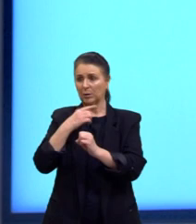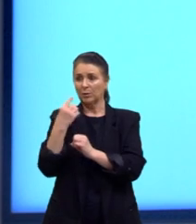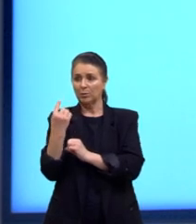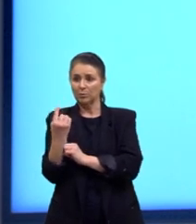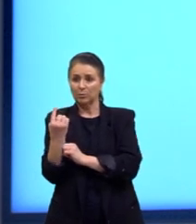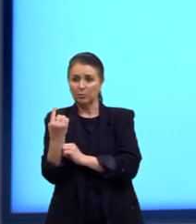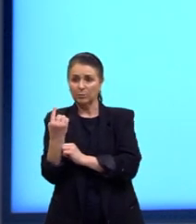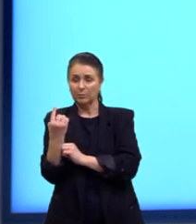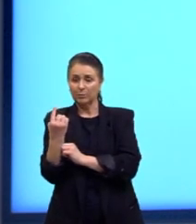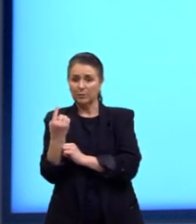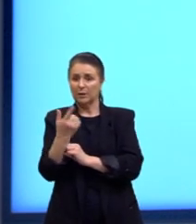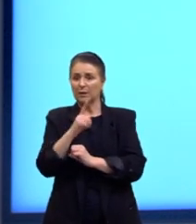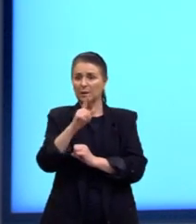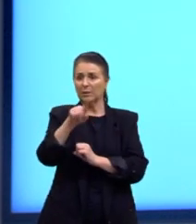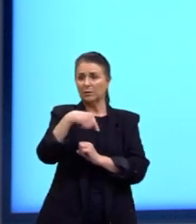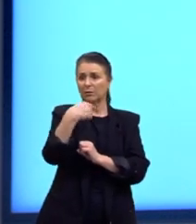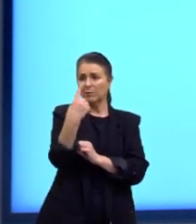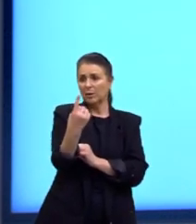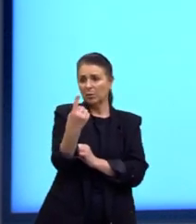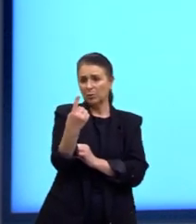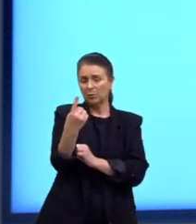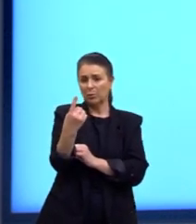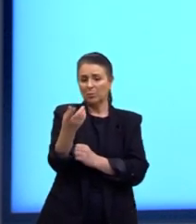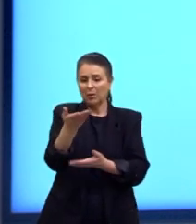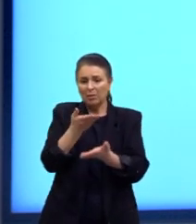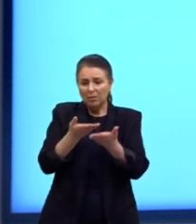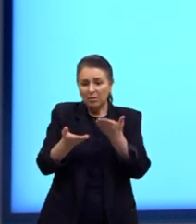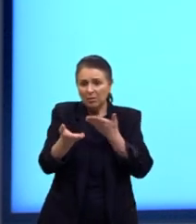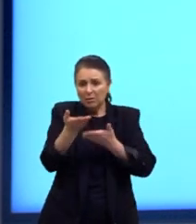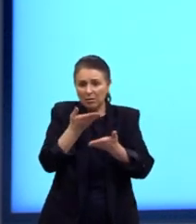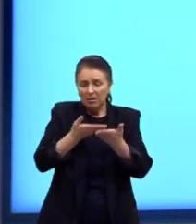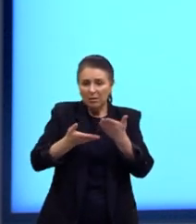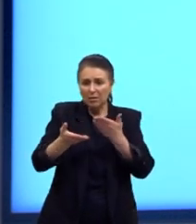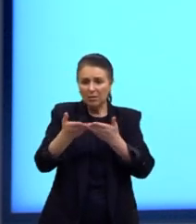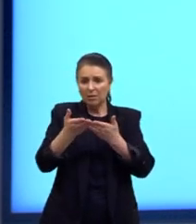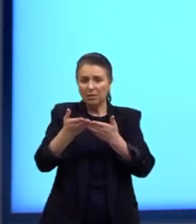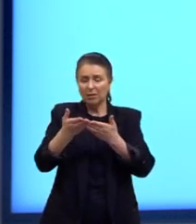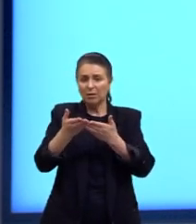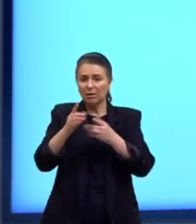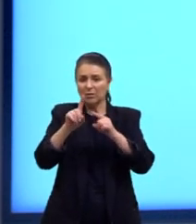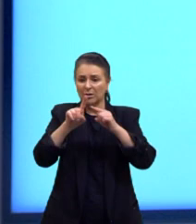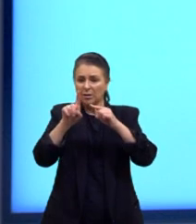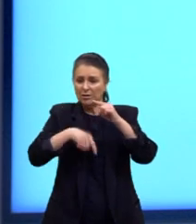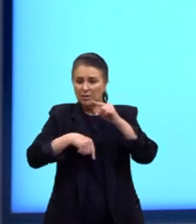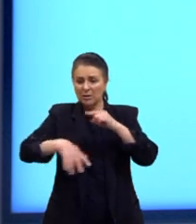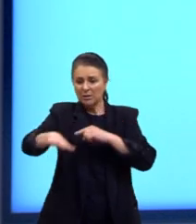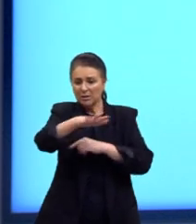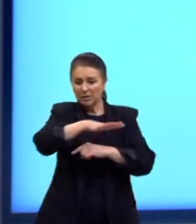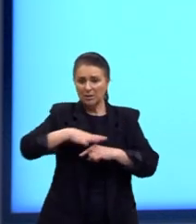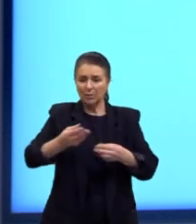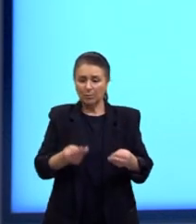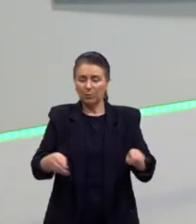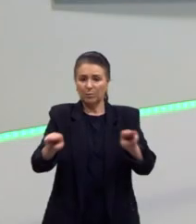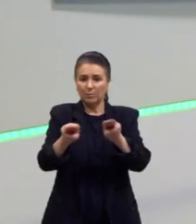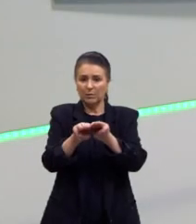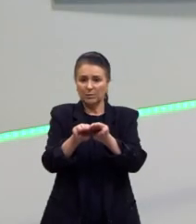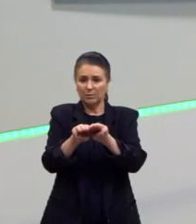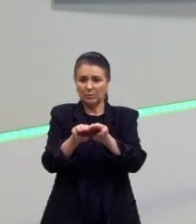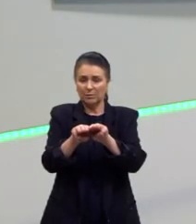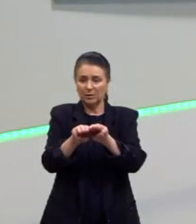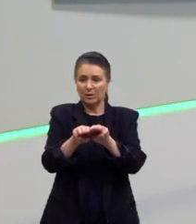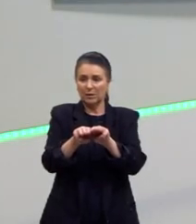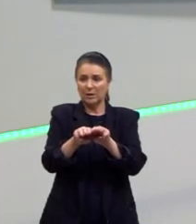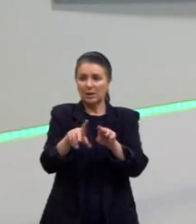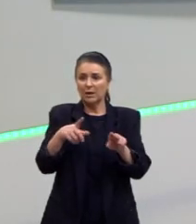né? Então, ele não tem outro spin para interagir com ele e cancelar, então, esse campo magnético, tá? Então, ele